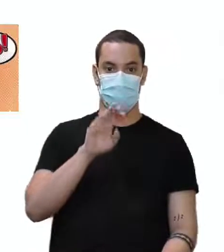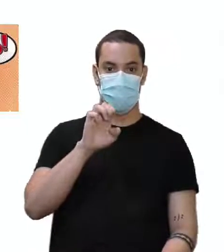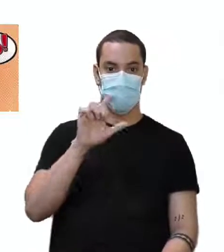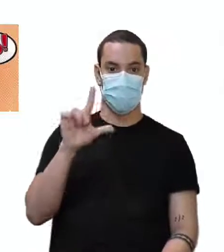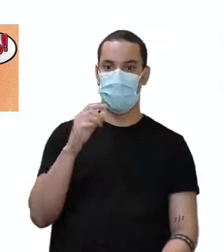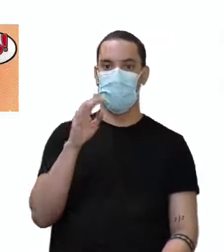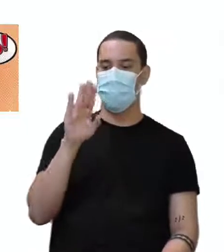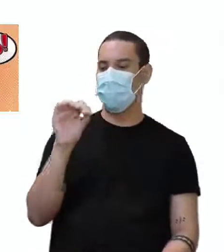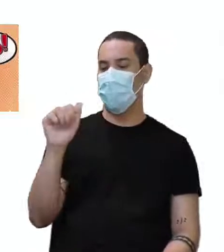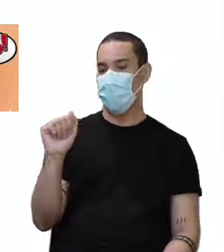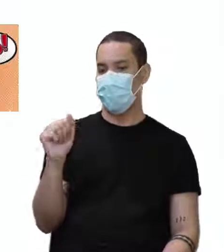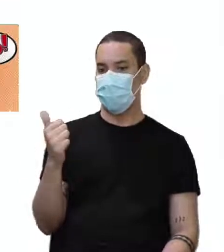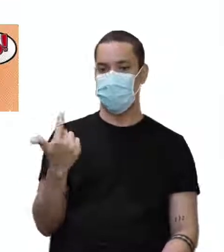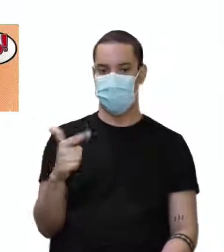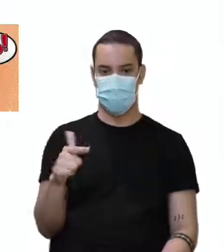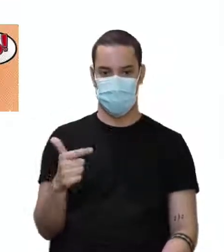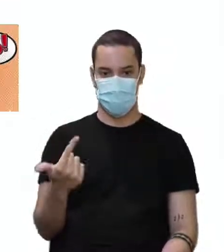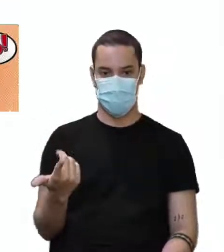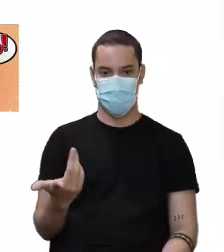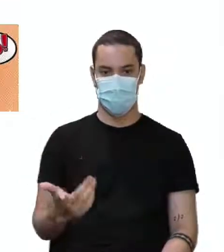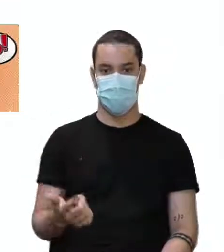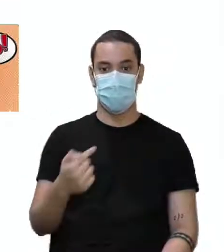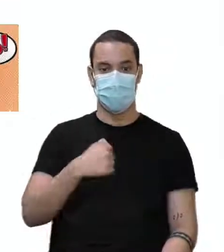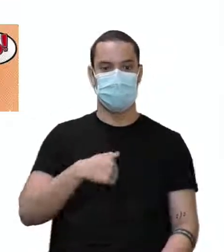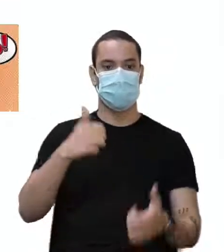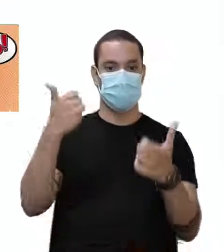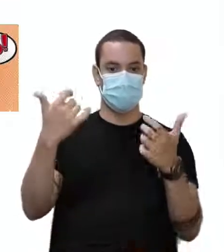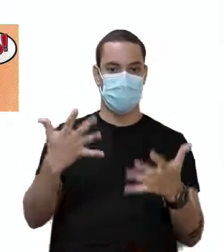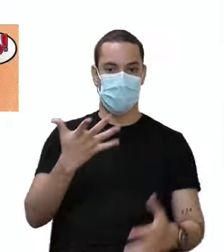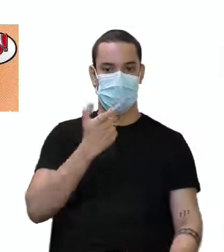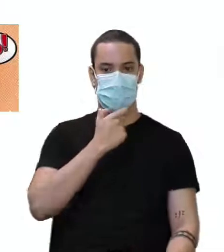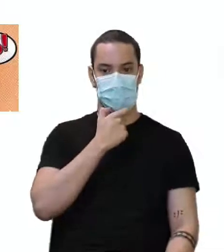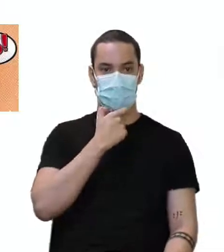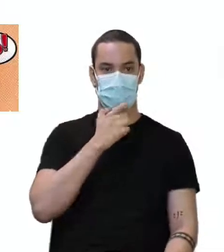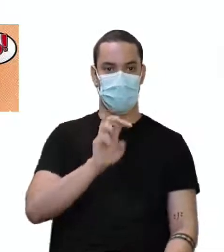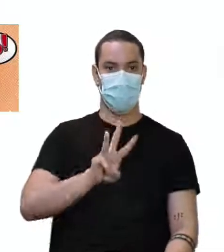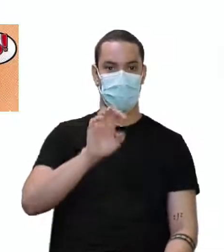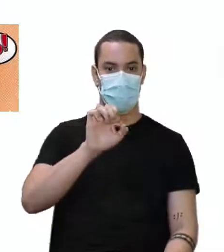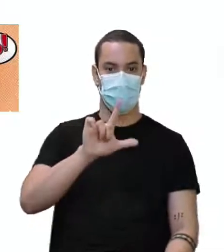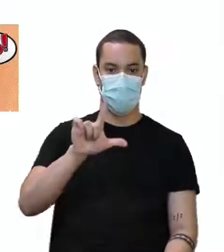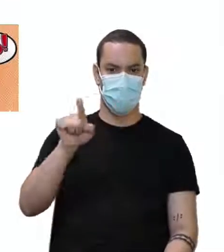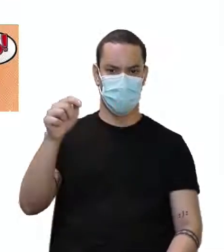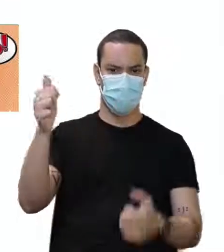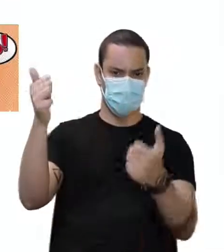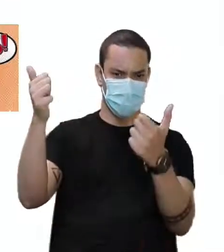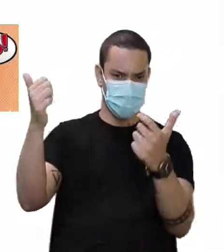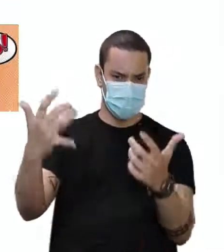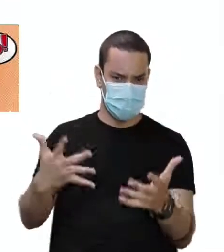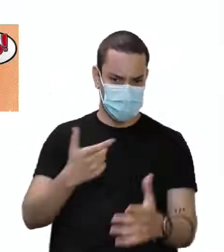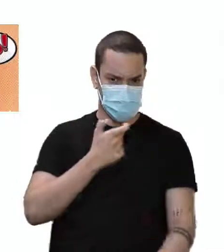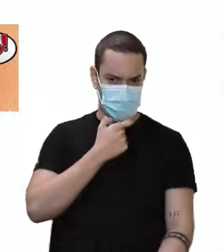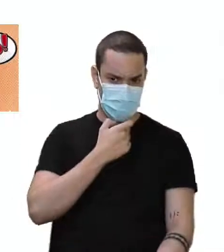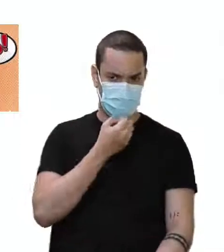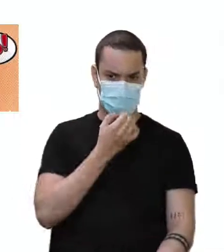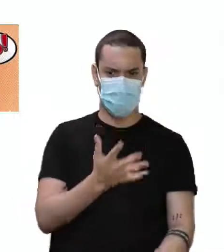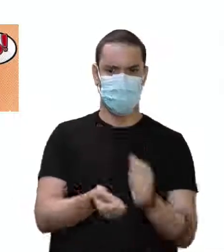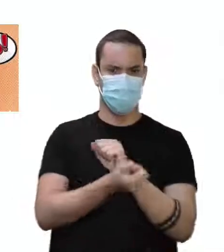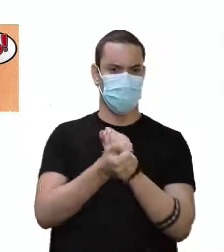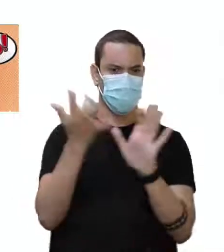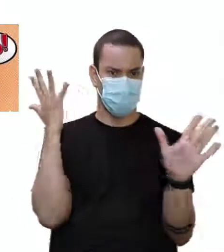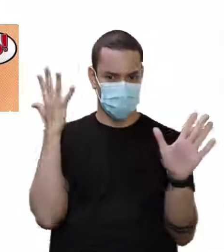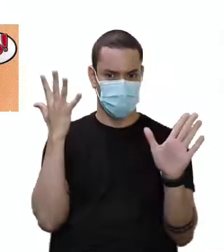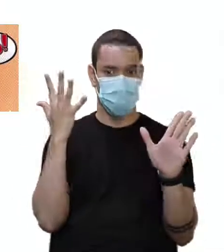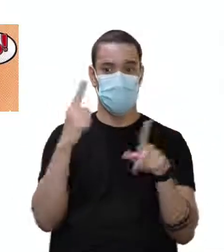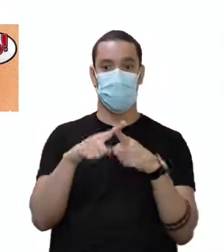boa definida, tá? You speak English well. Você fala inglês bem. Então, o